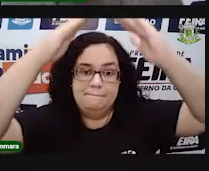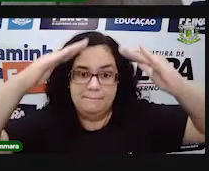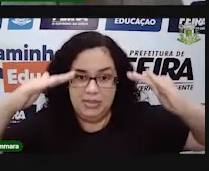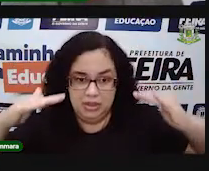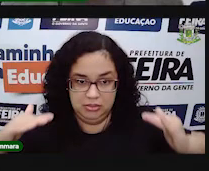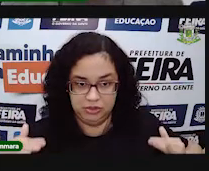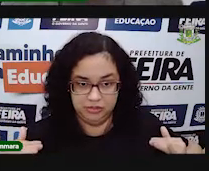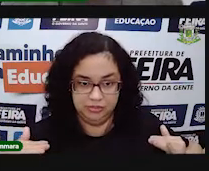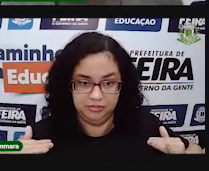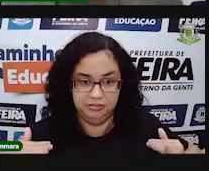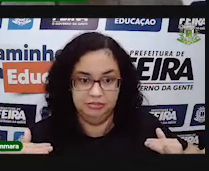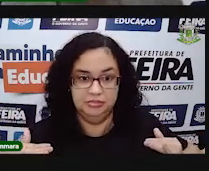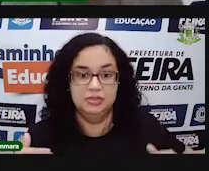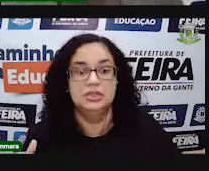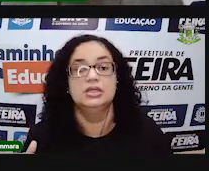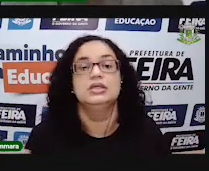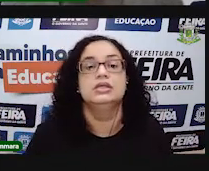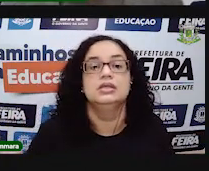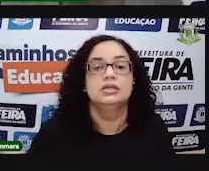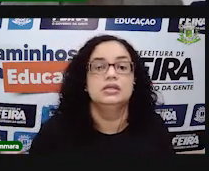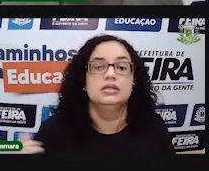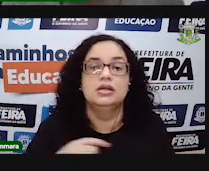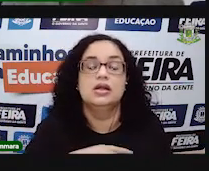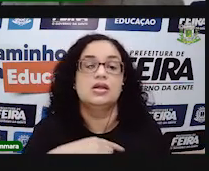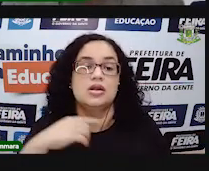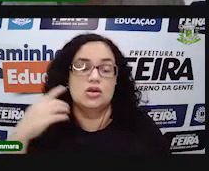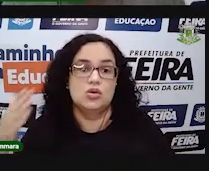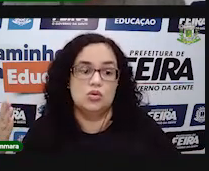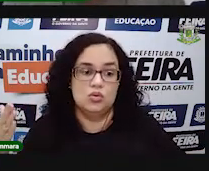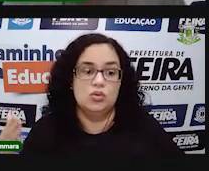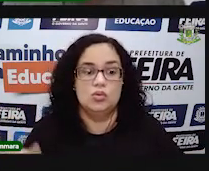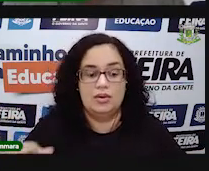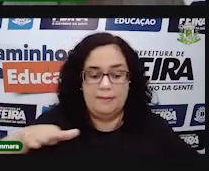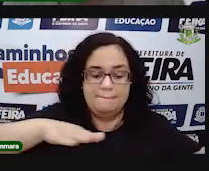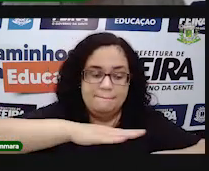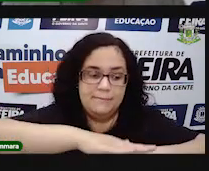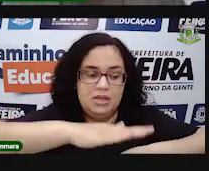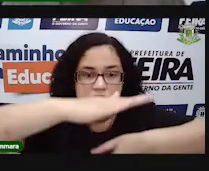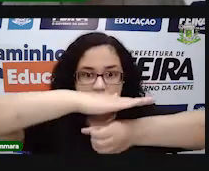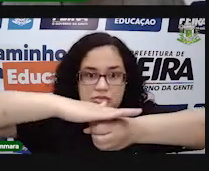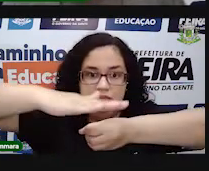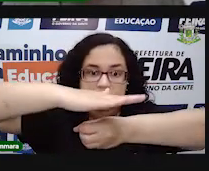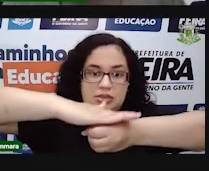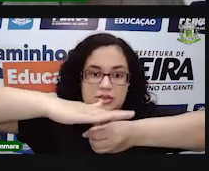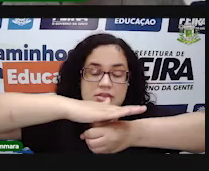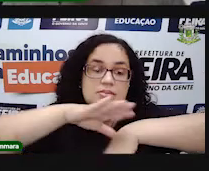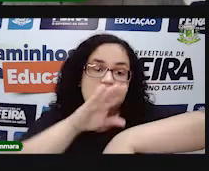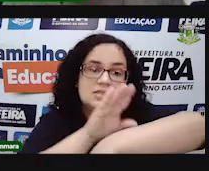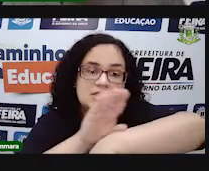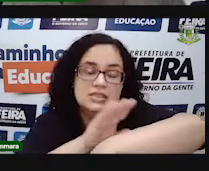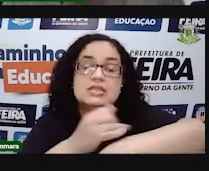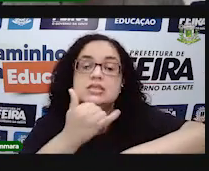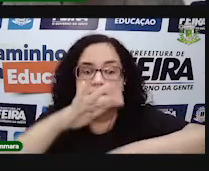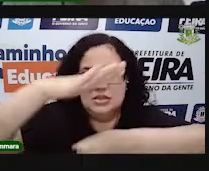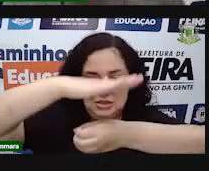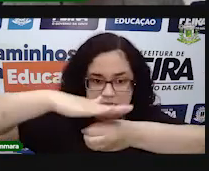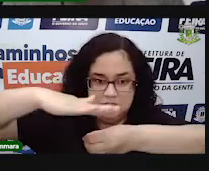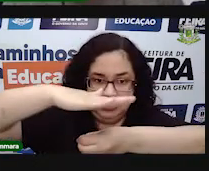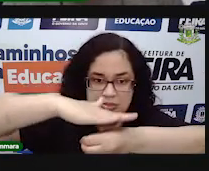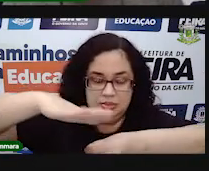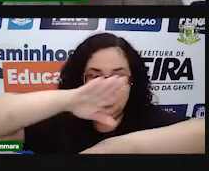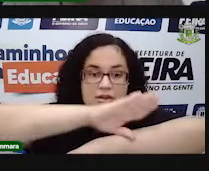aqui para você uma pirâmide, tá? E eu estou colocando ali que a